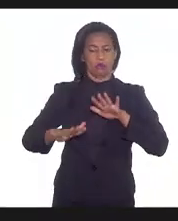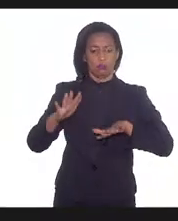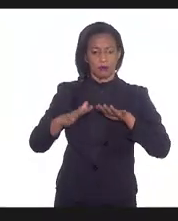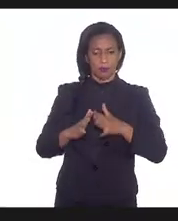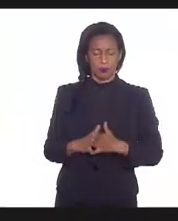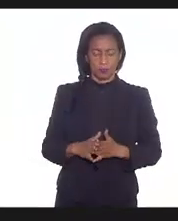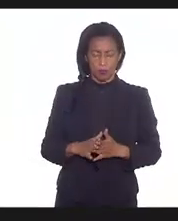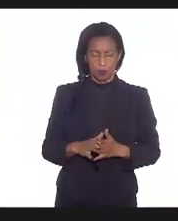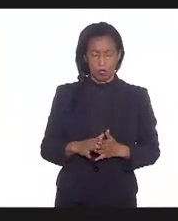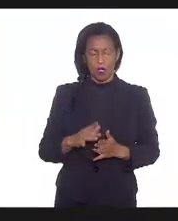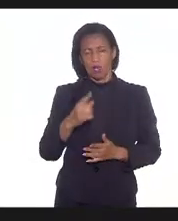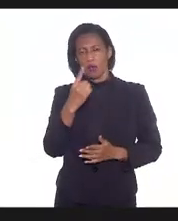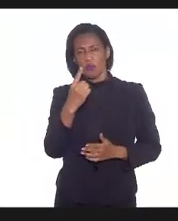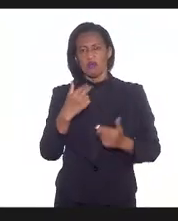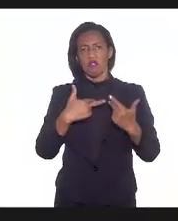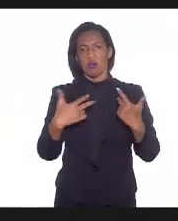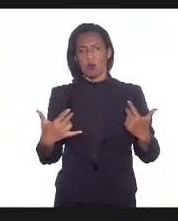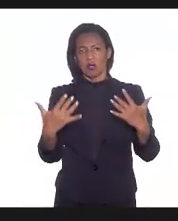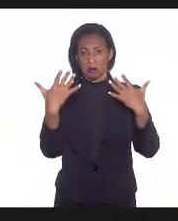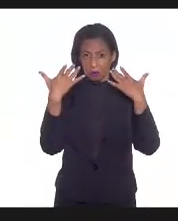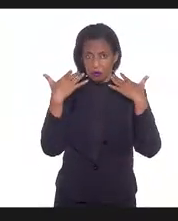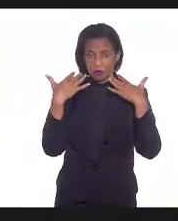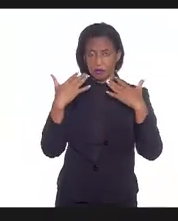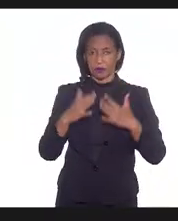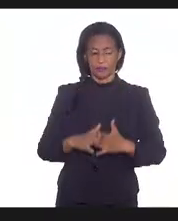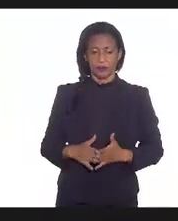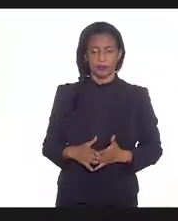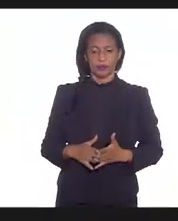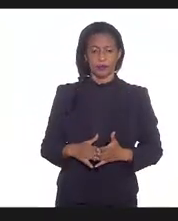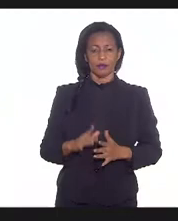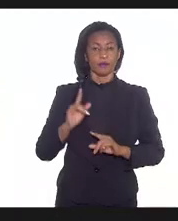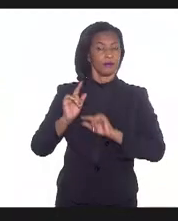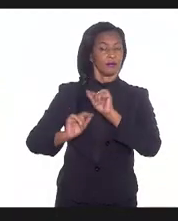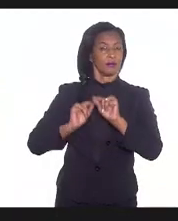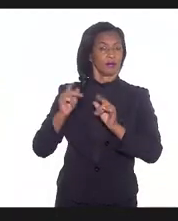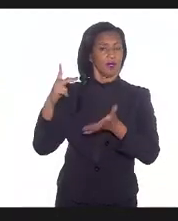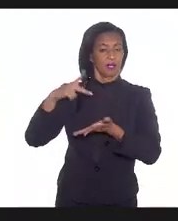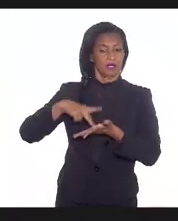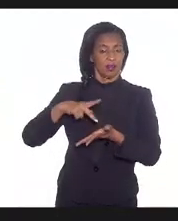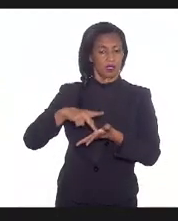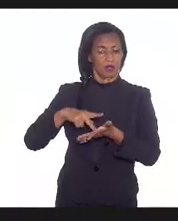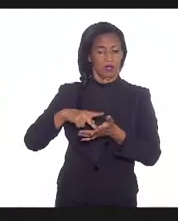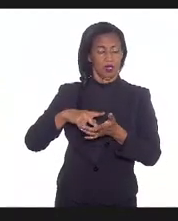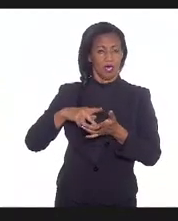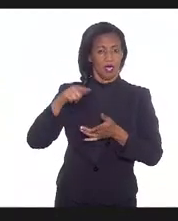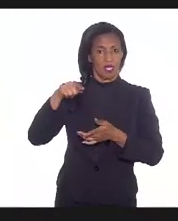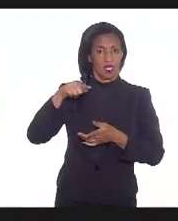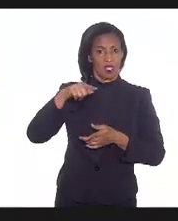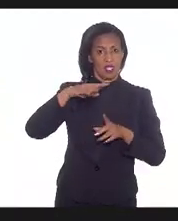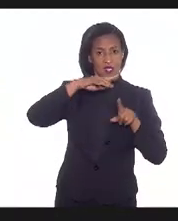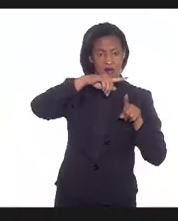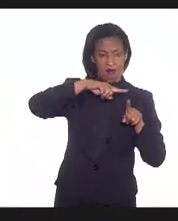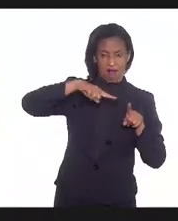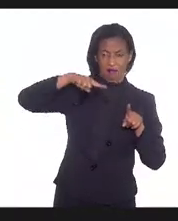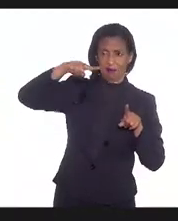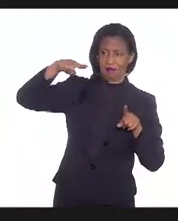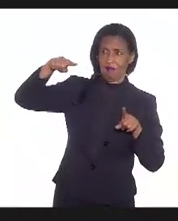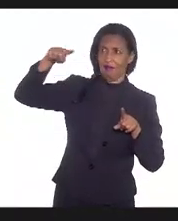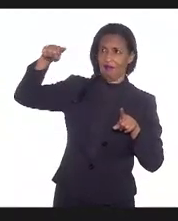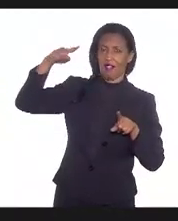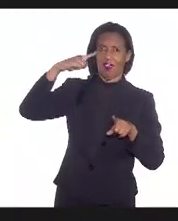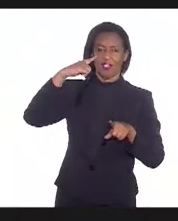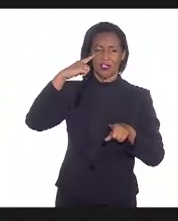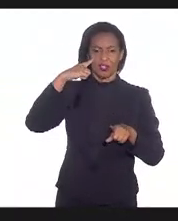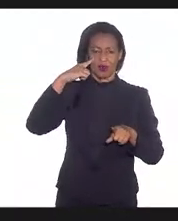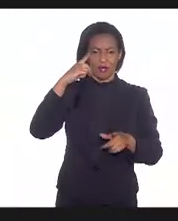gostaria de chamar a atenção rapidamente é que, na verdade, né, este gráfico que a gente fica olhando, 2, 3 mil,